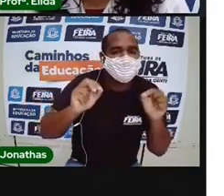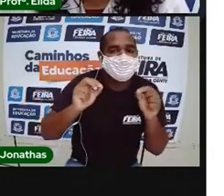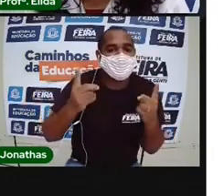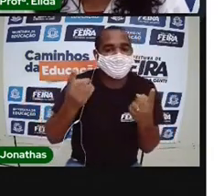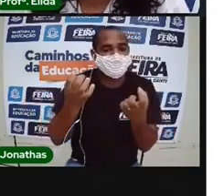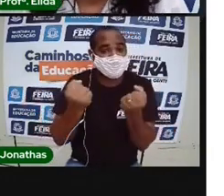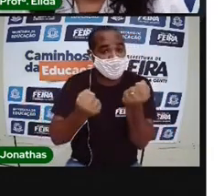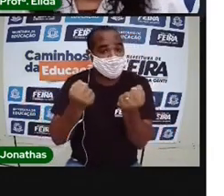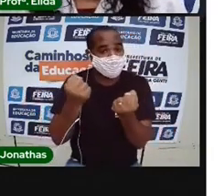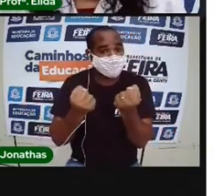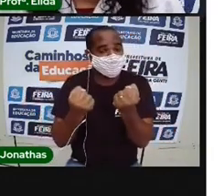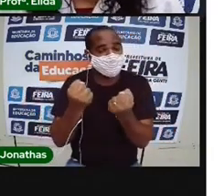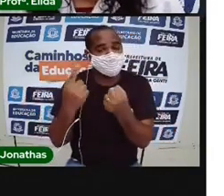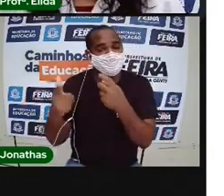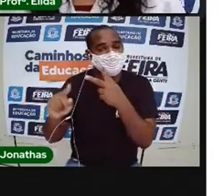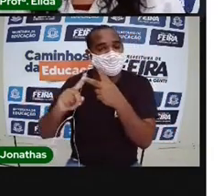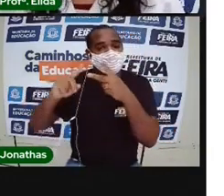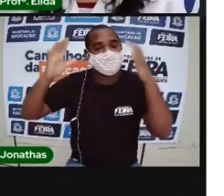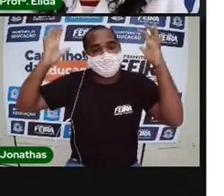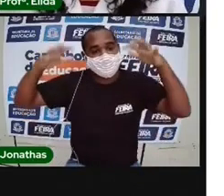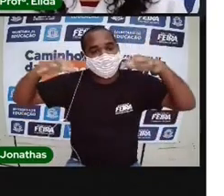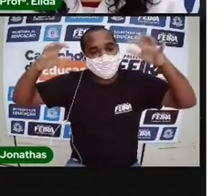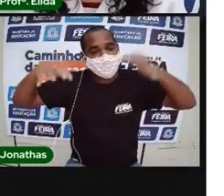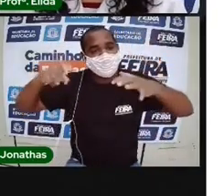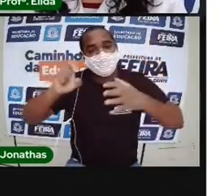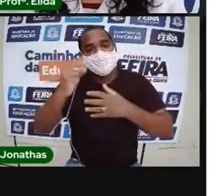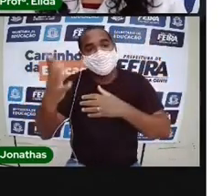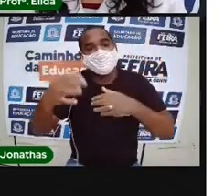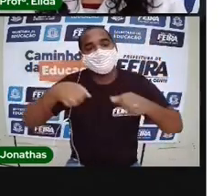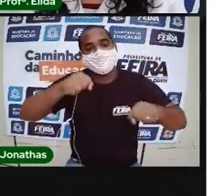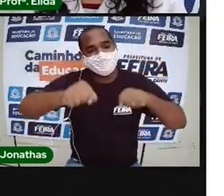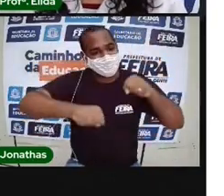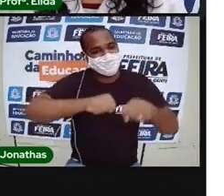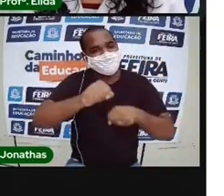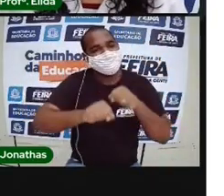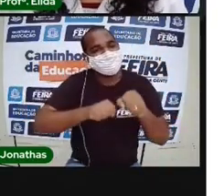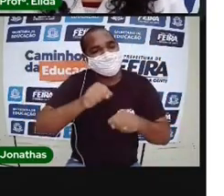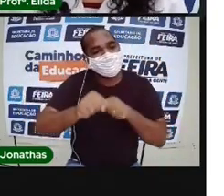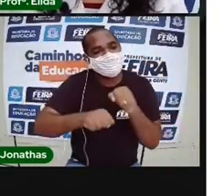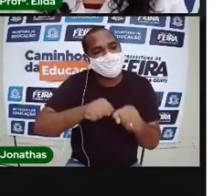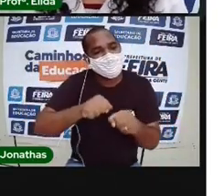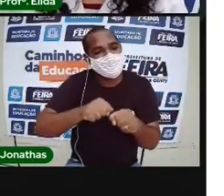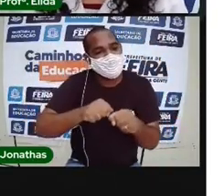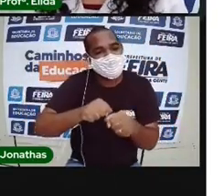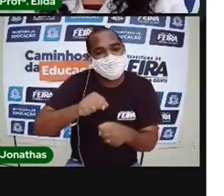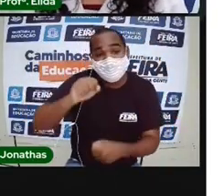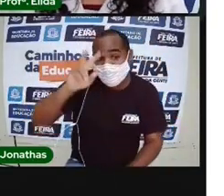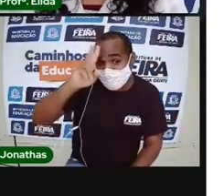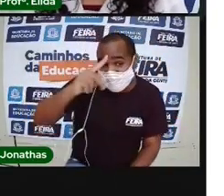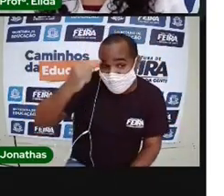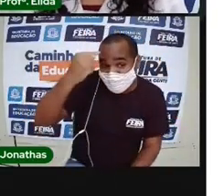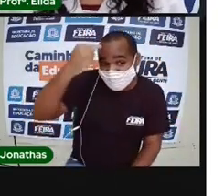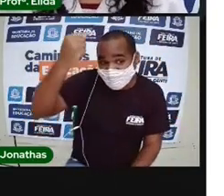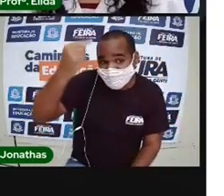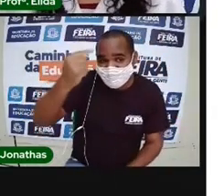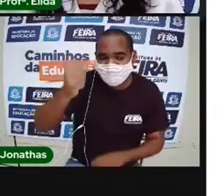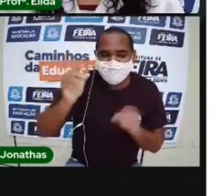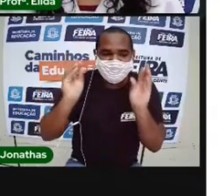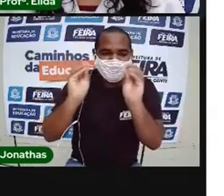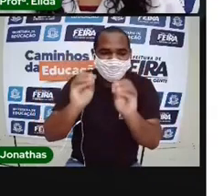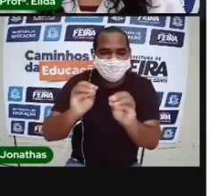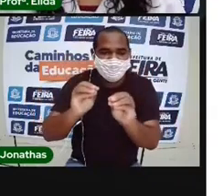carro, a chuva ou a bicicleta? Já lembrou, né? Muito bem.